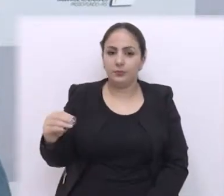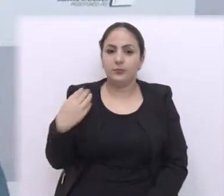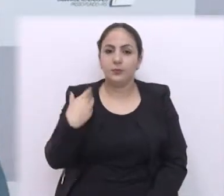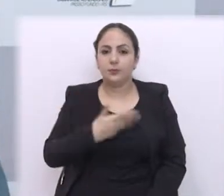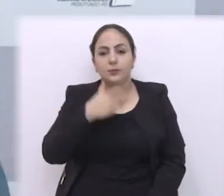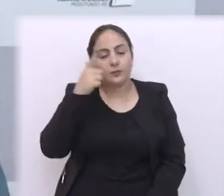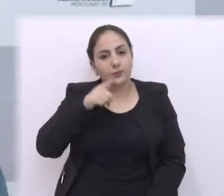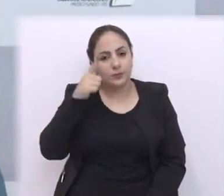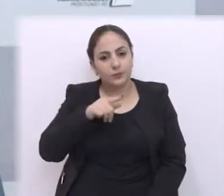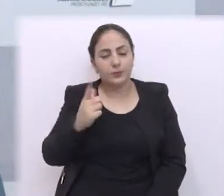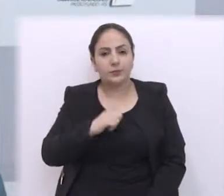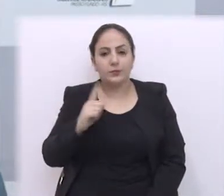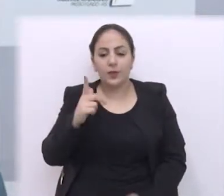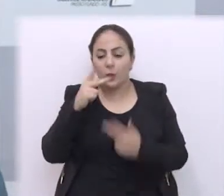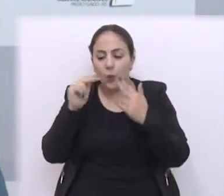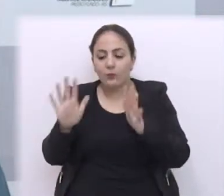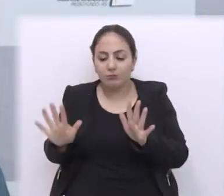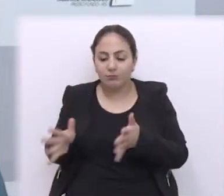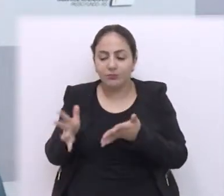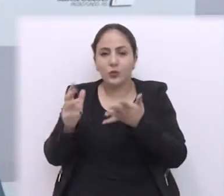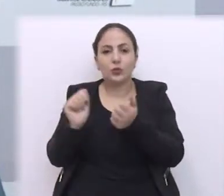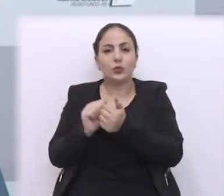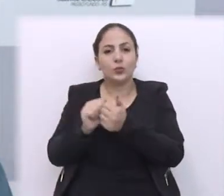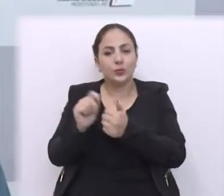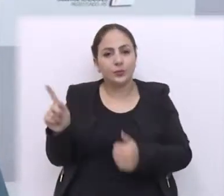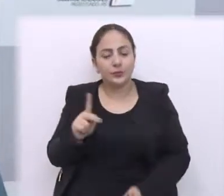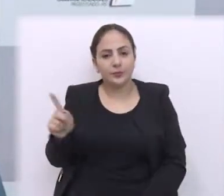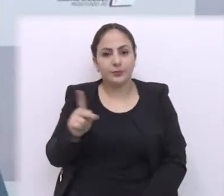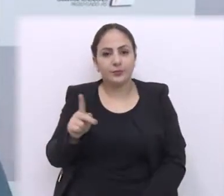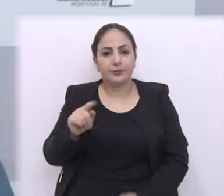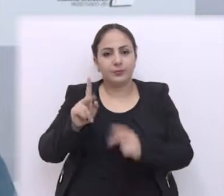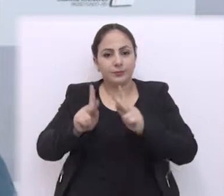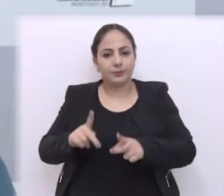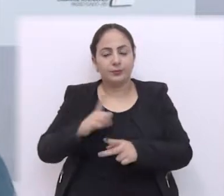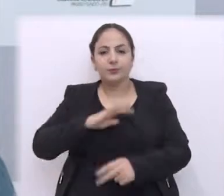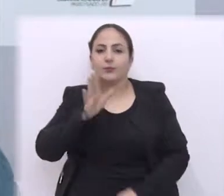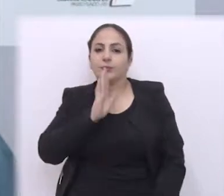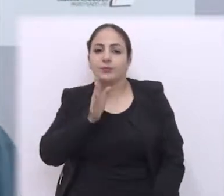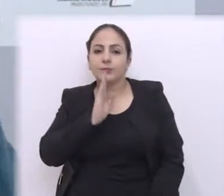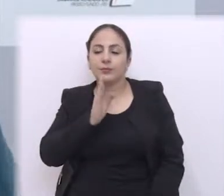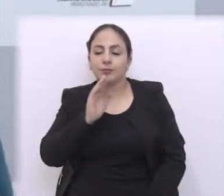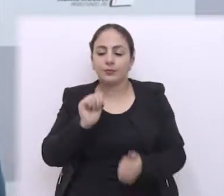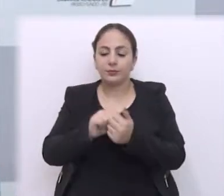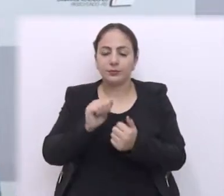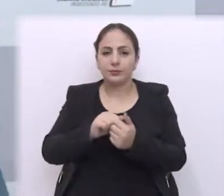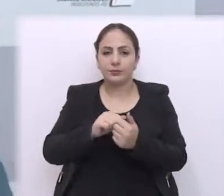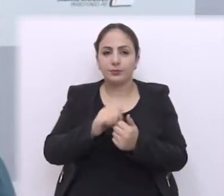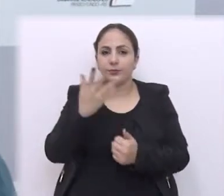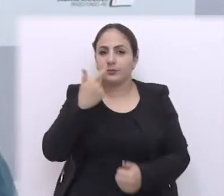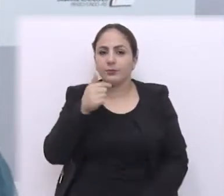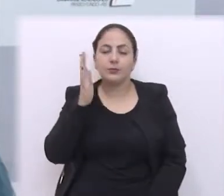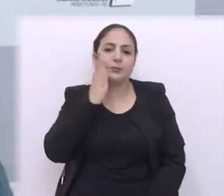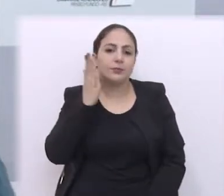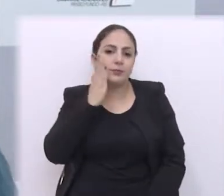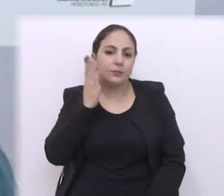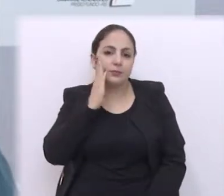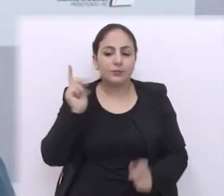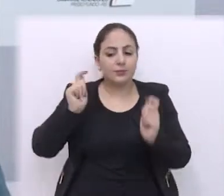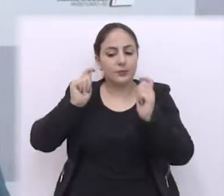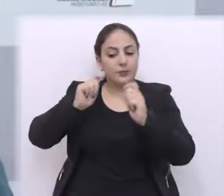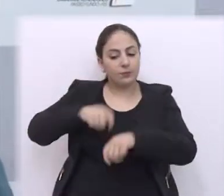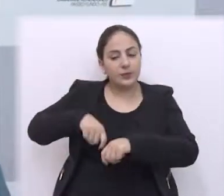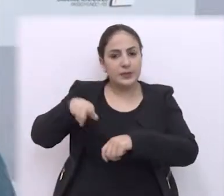e que nós possamos, então, através dos professores, das pessoas que têm aquele conhecimento com as crianças, que sabem